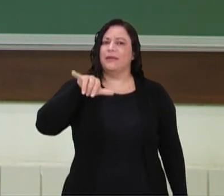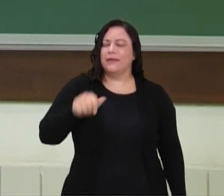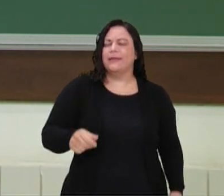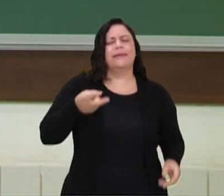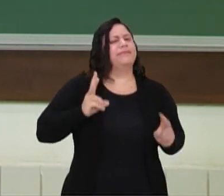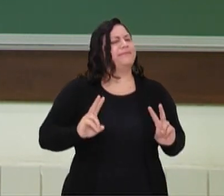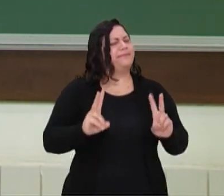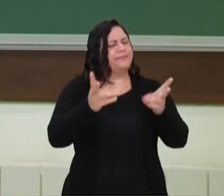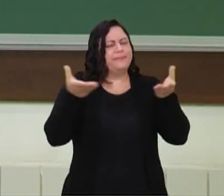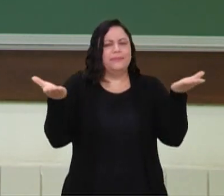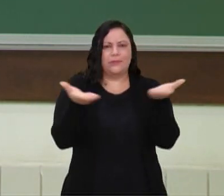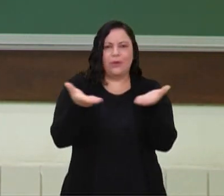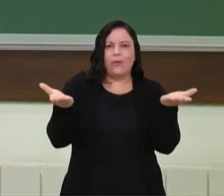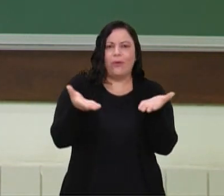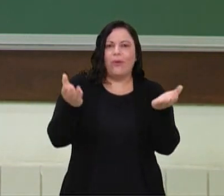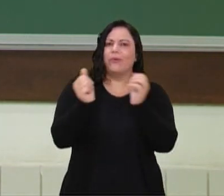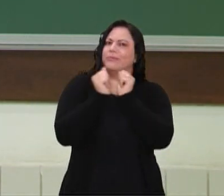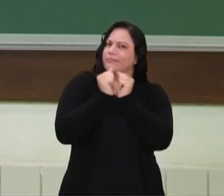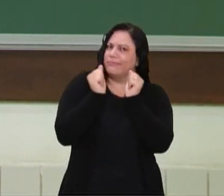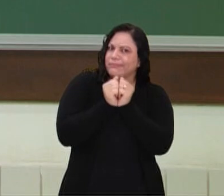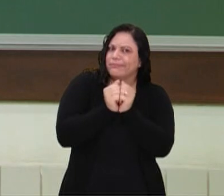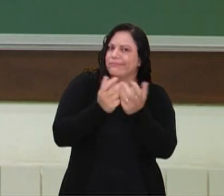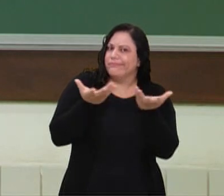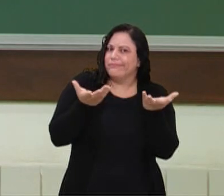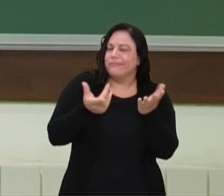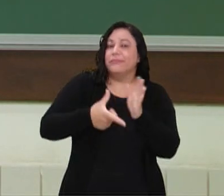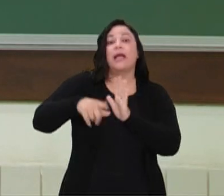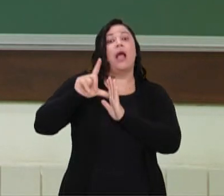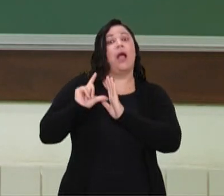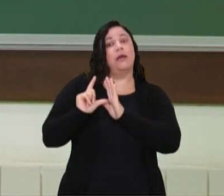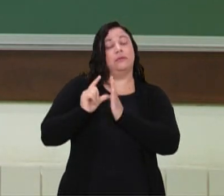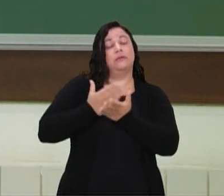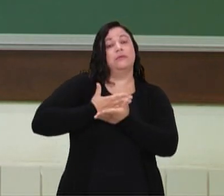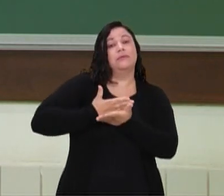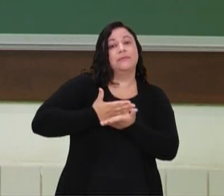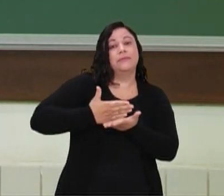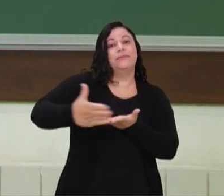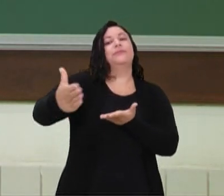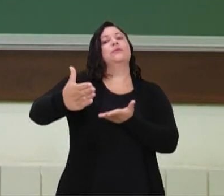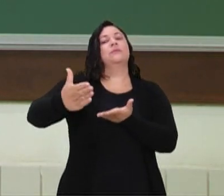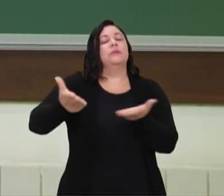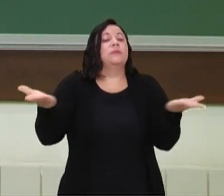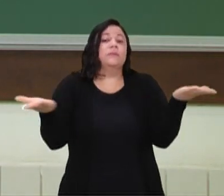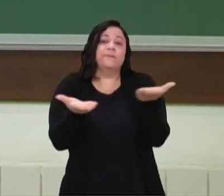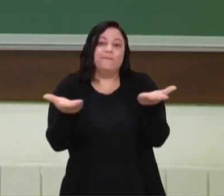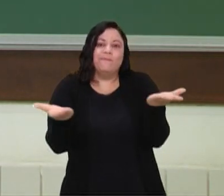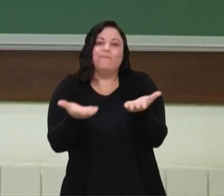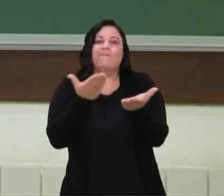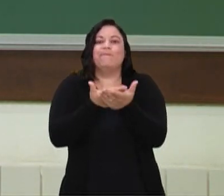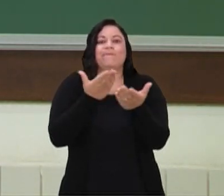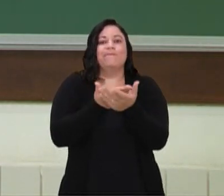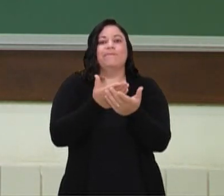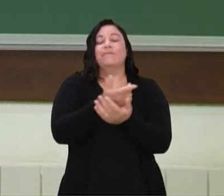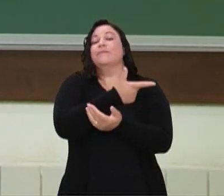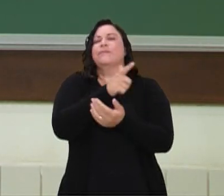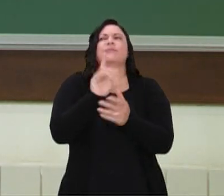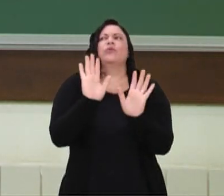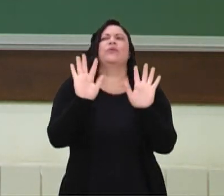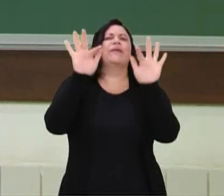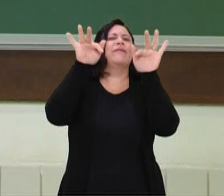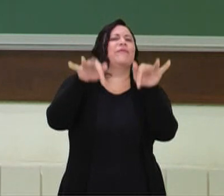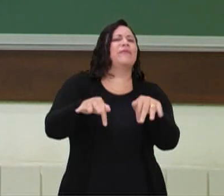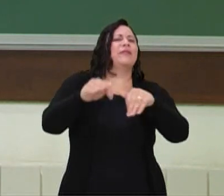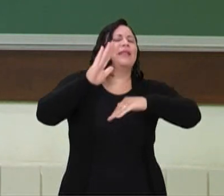juntos, né pessoal? Mas antes de iniciar a nossa aula, como a nossa aula hoje não tem no final a parte prática,